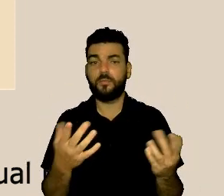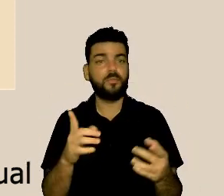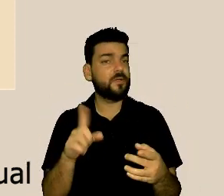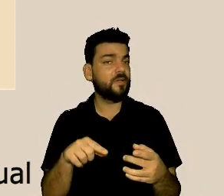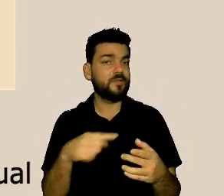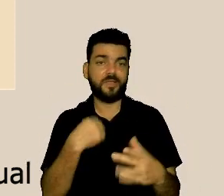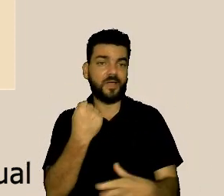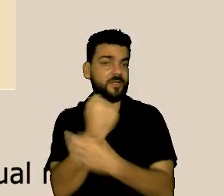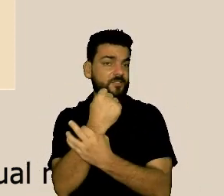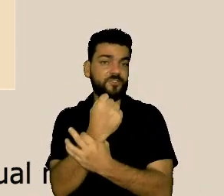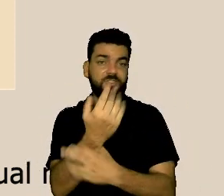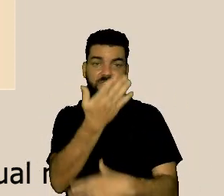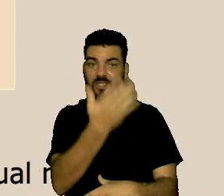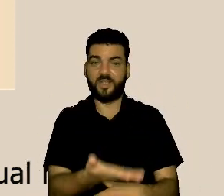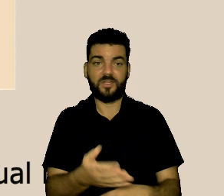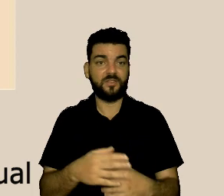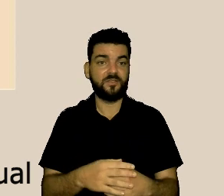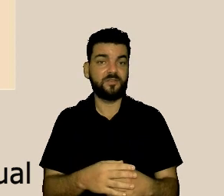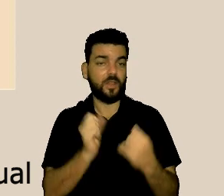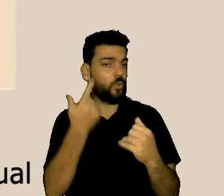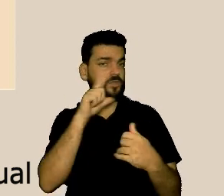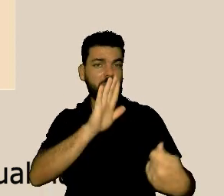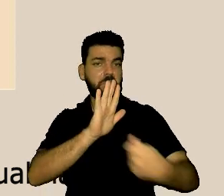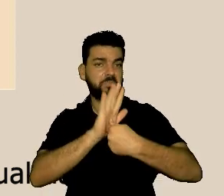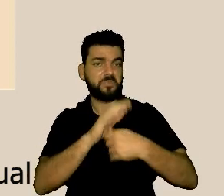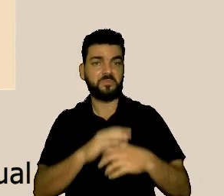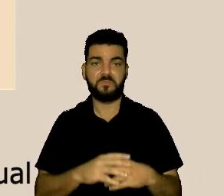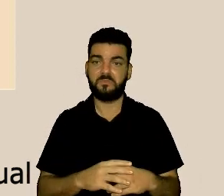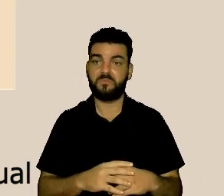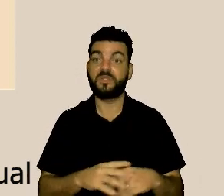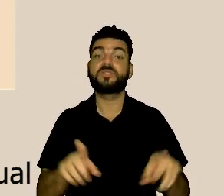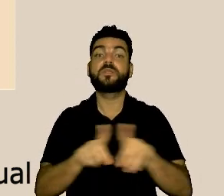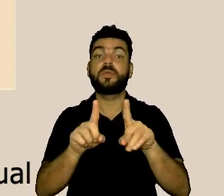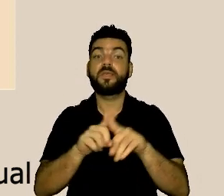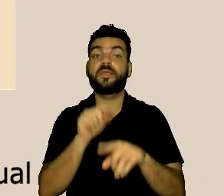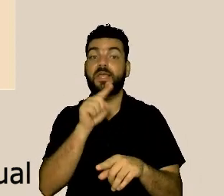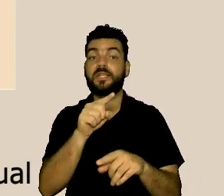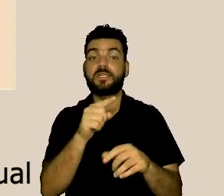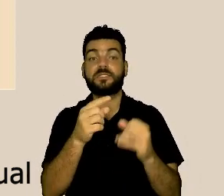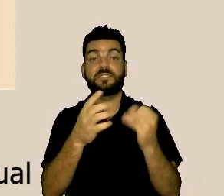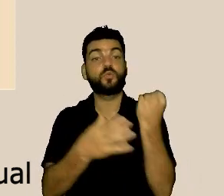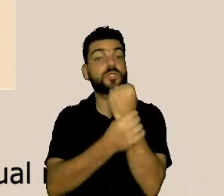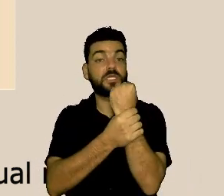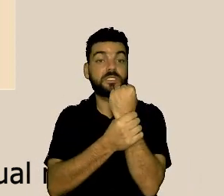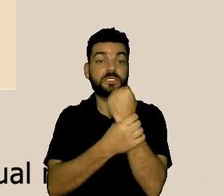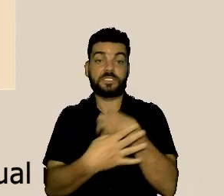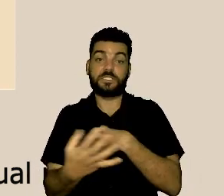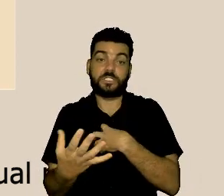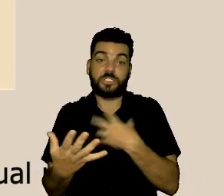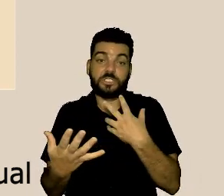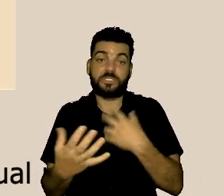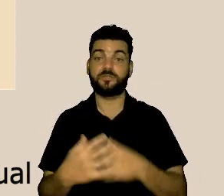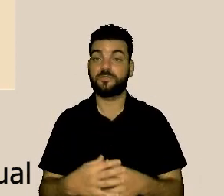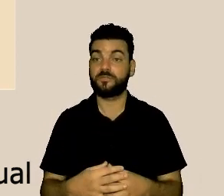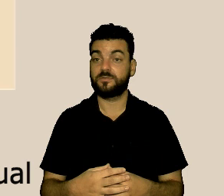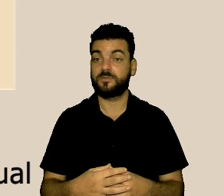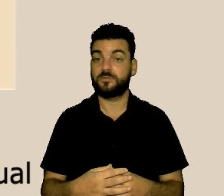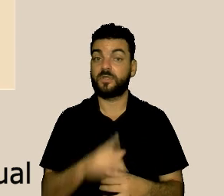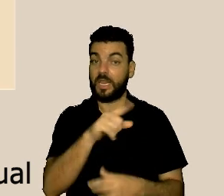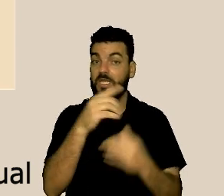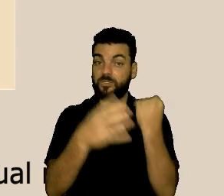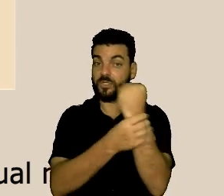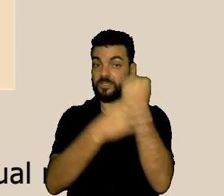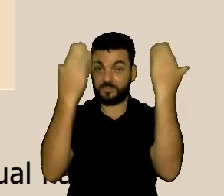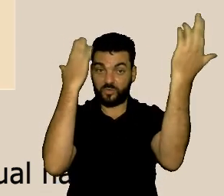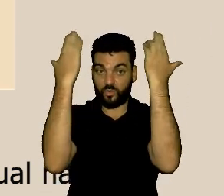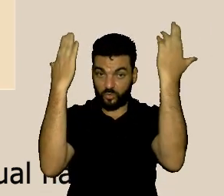garantia para a pessoa que ela possa fazer a gente precisa garantir isso para o outro porque a segurança psicológica